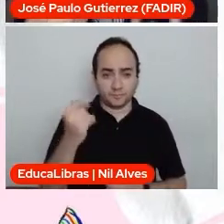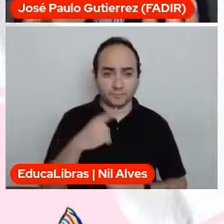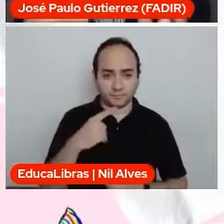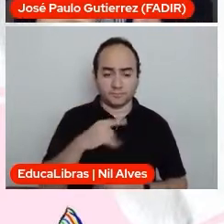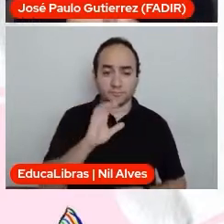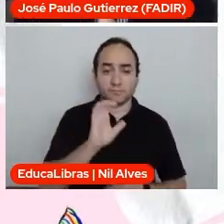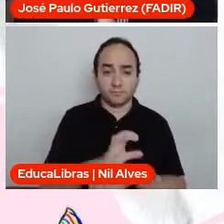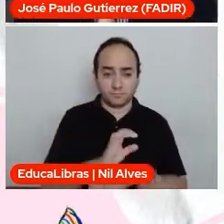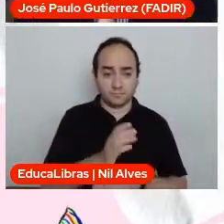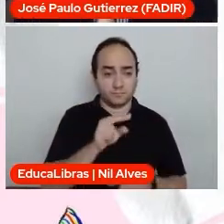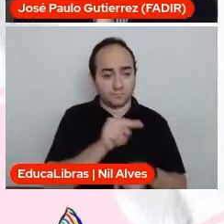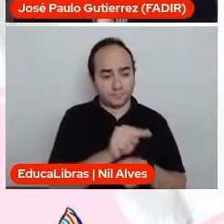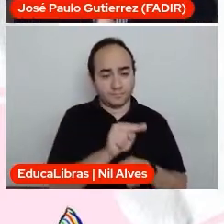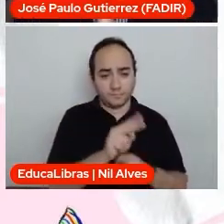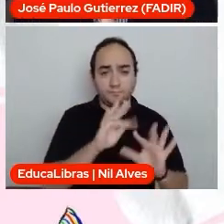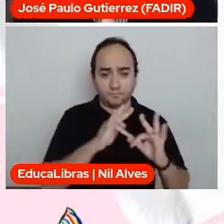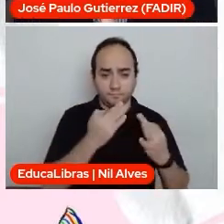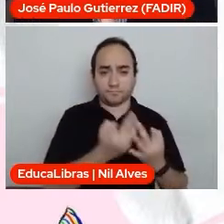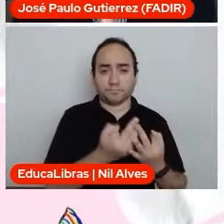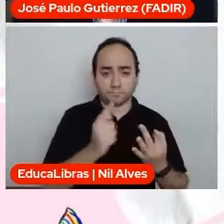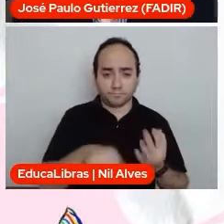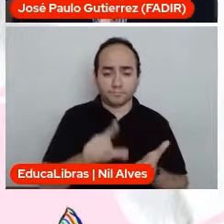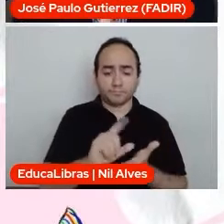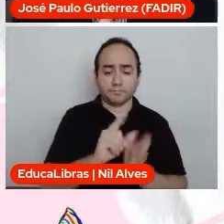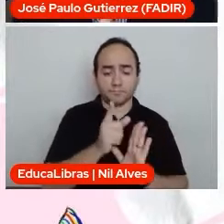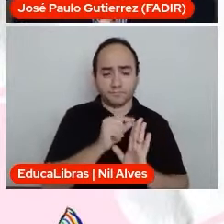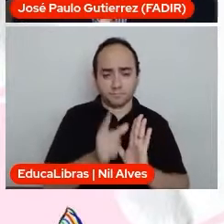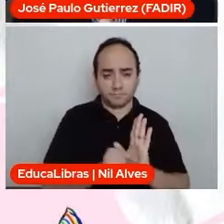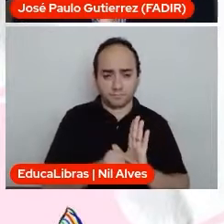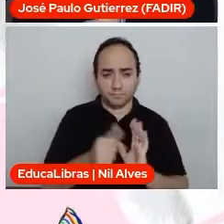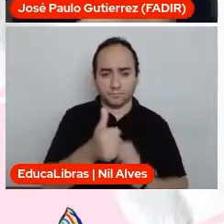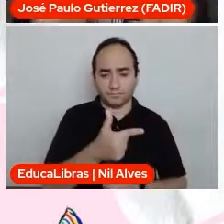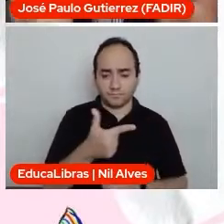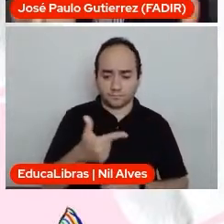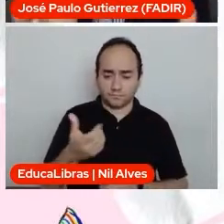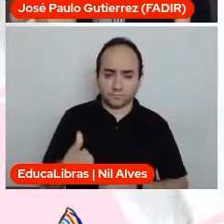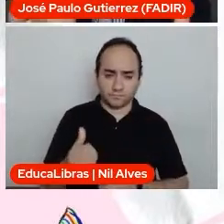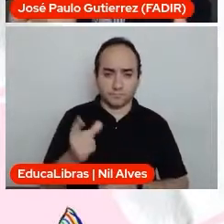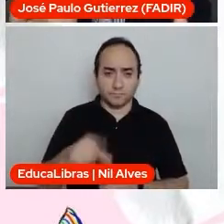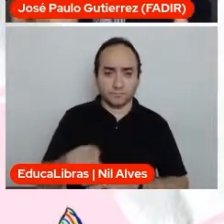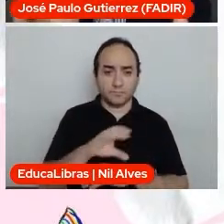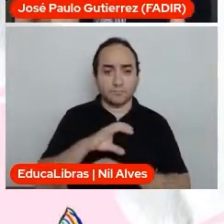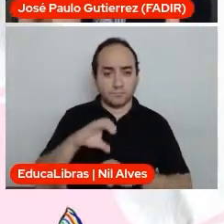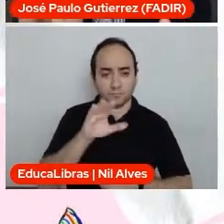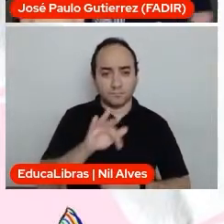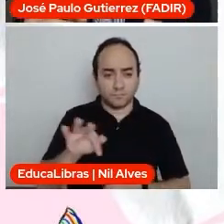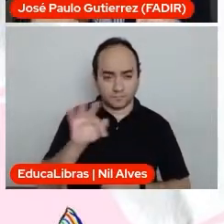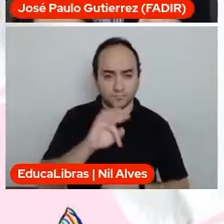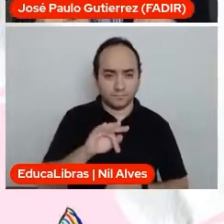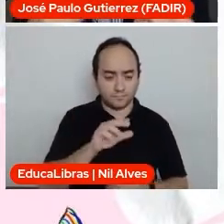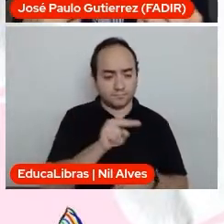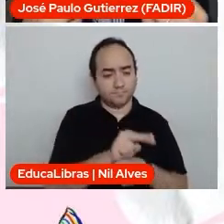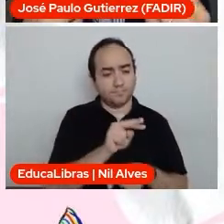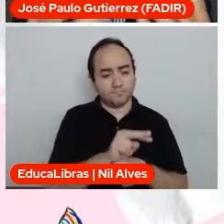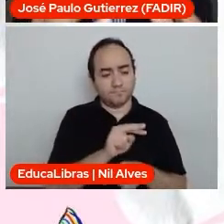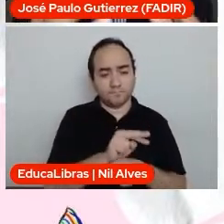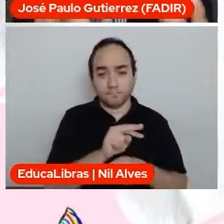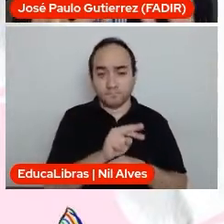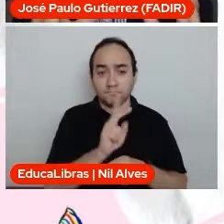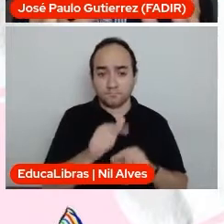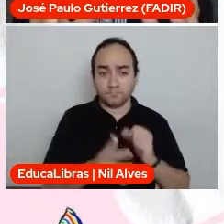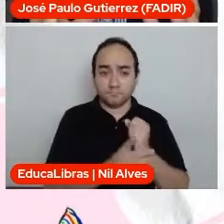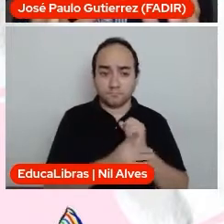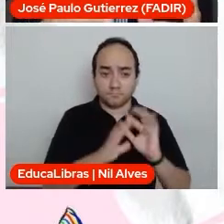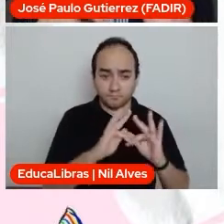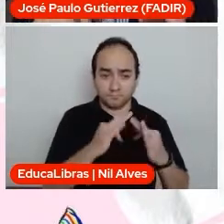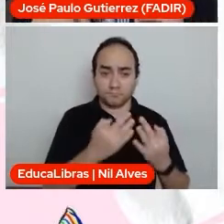família, nós temos aí no artigo 226 da Constituição Federal a proteção da família, quer dizer, nós temos que constituir a família,